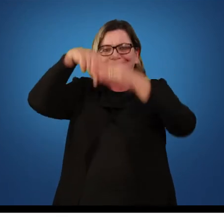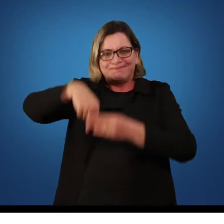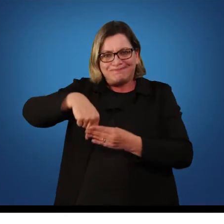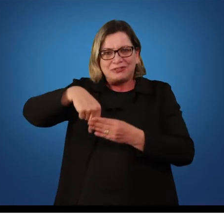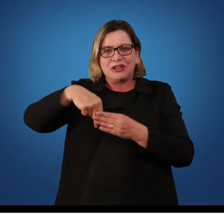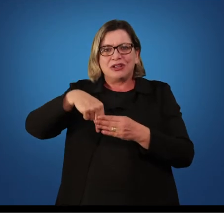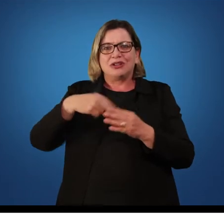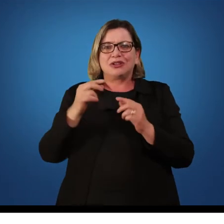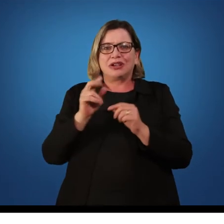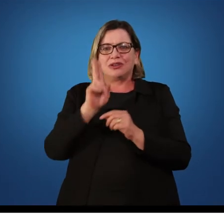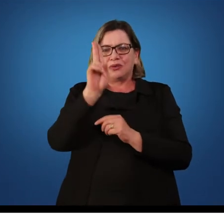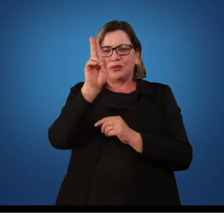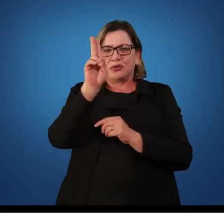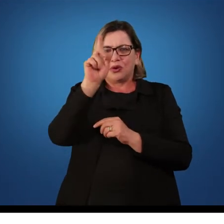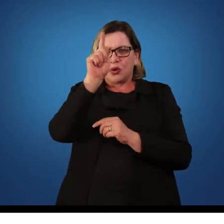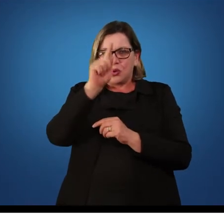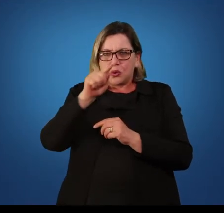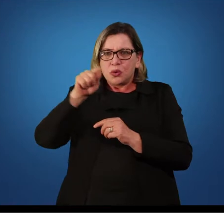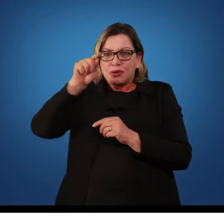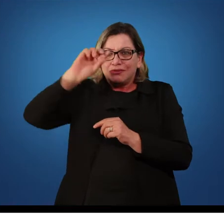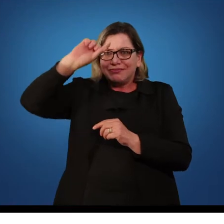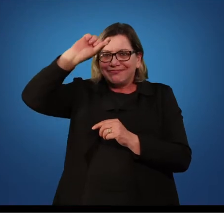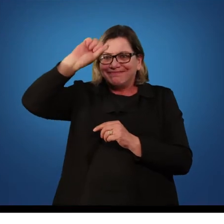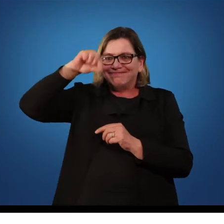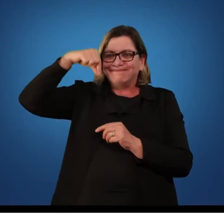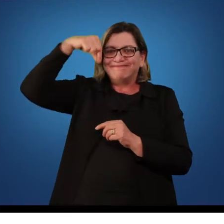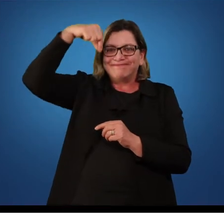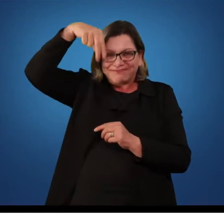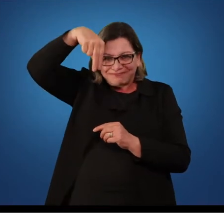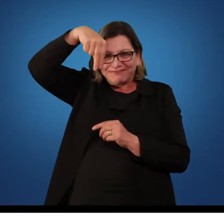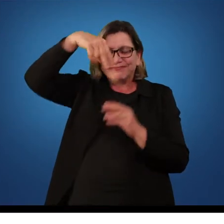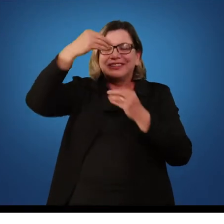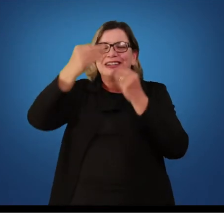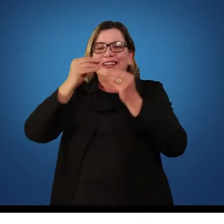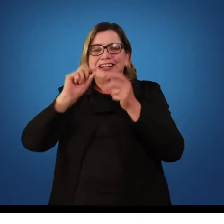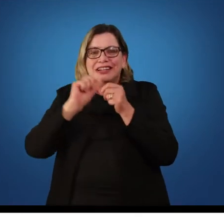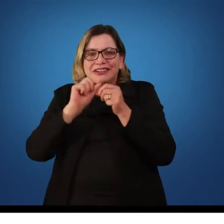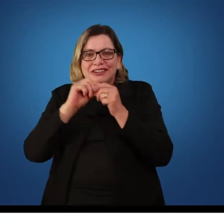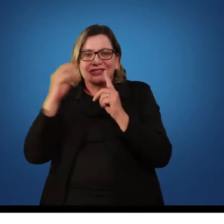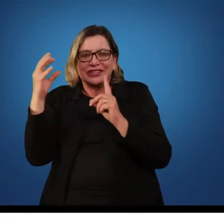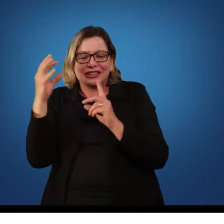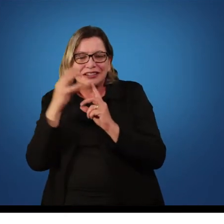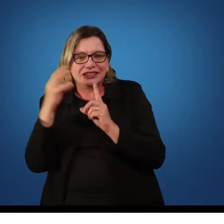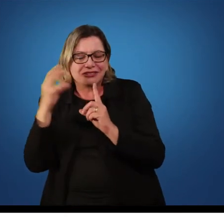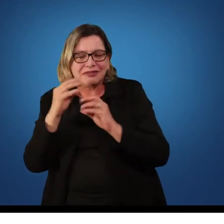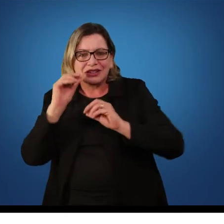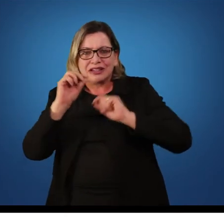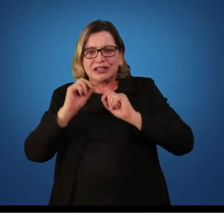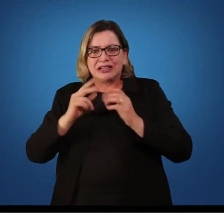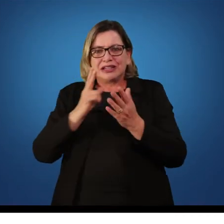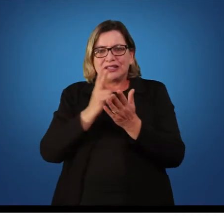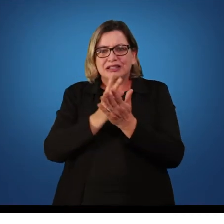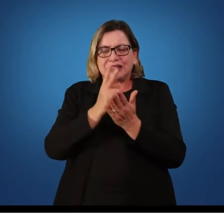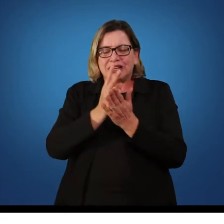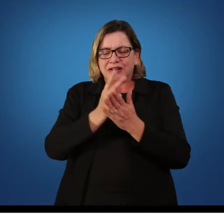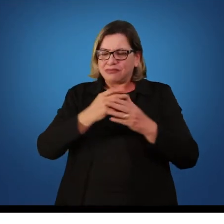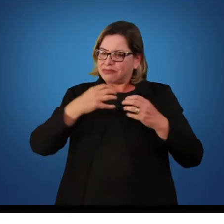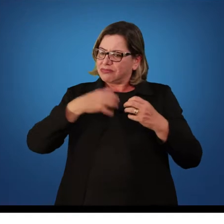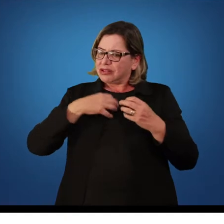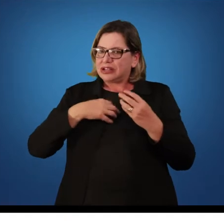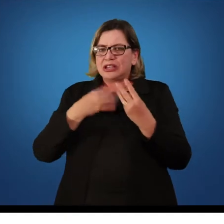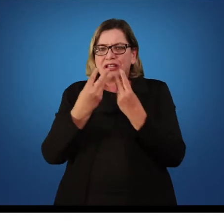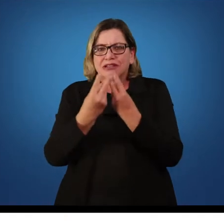que ele diz em relação à influência desses fatores? Que o nível de performance